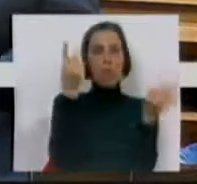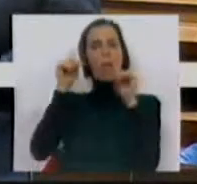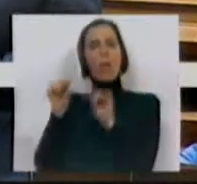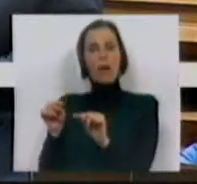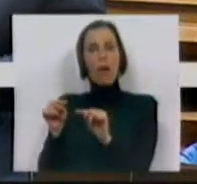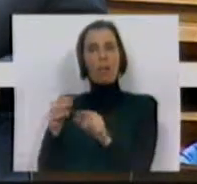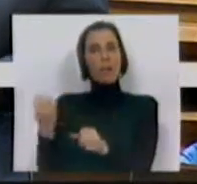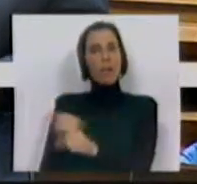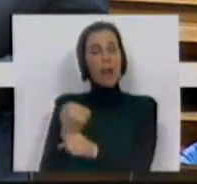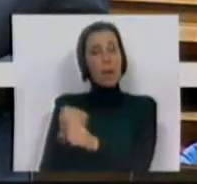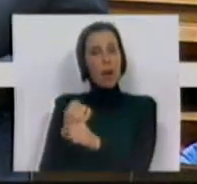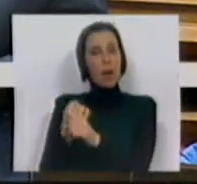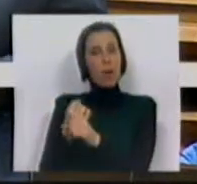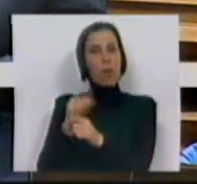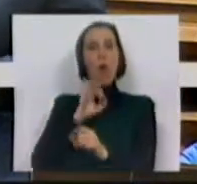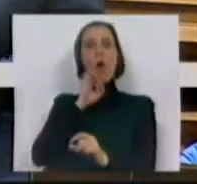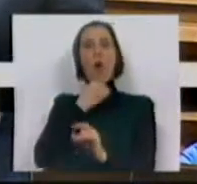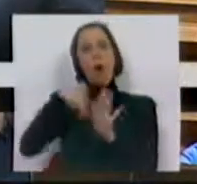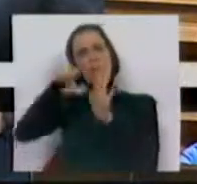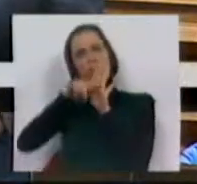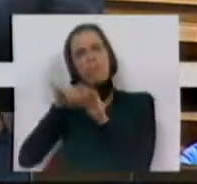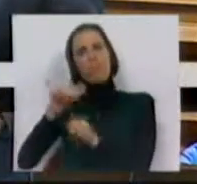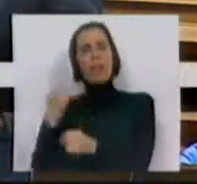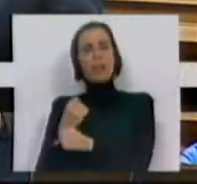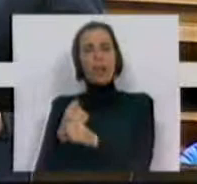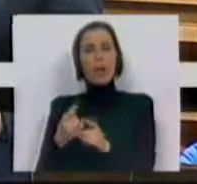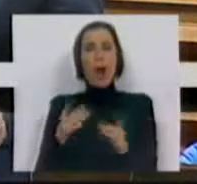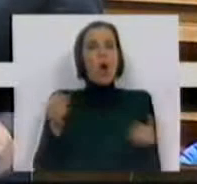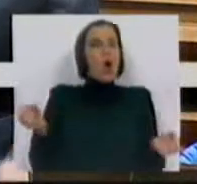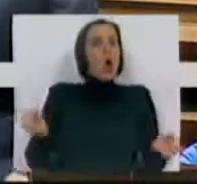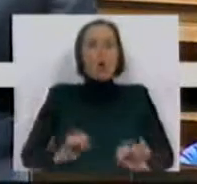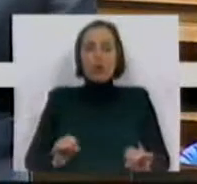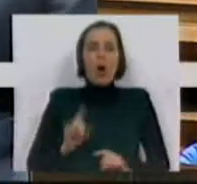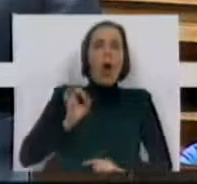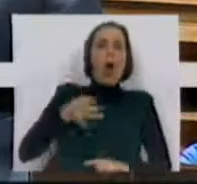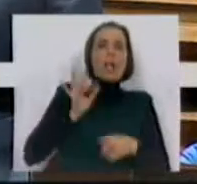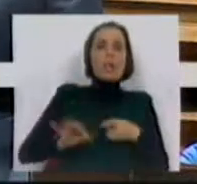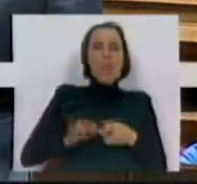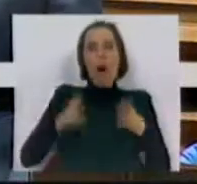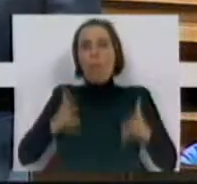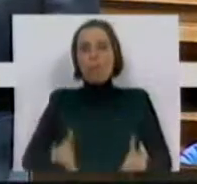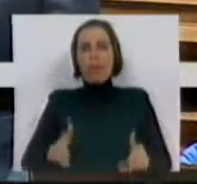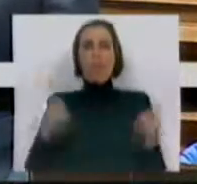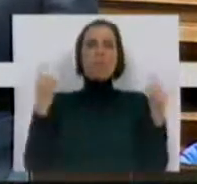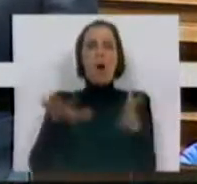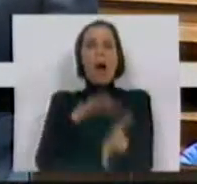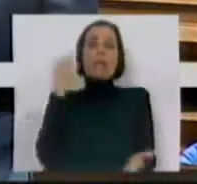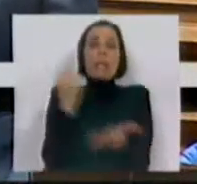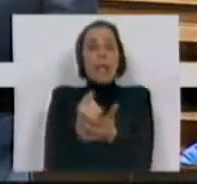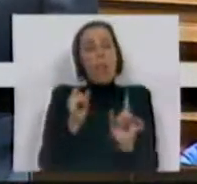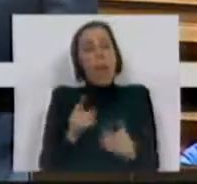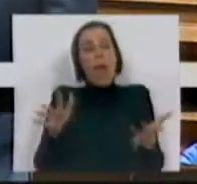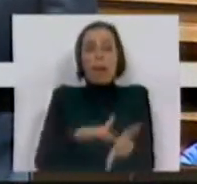trabalhadores objeto do Código de Trabalho, não atendendo à sua especificidade, remetendo sempre,